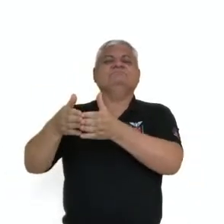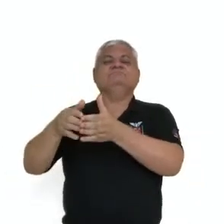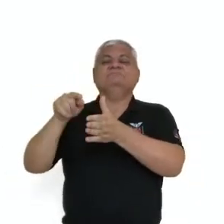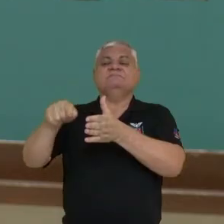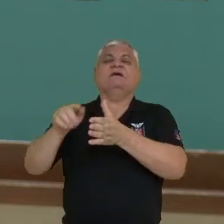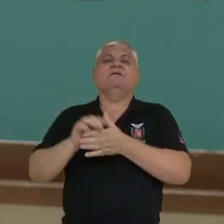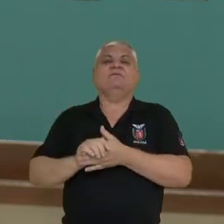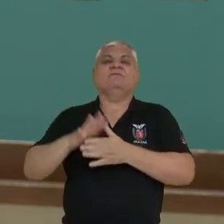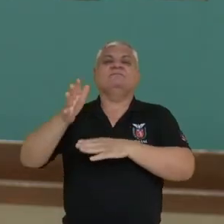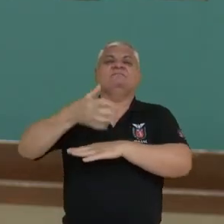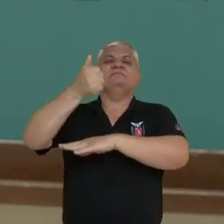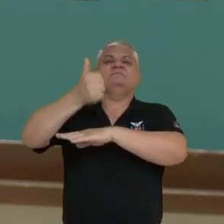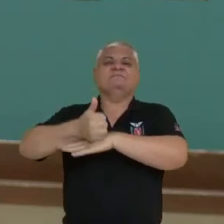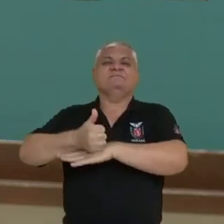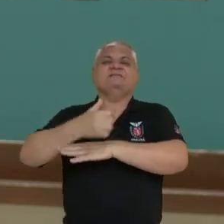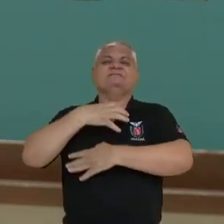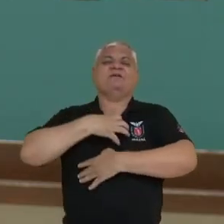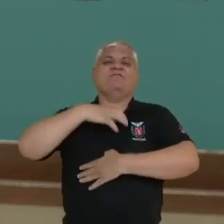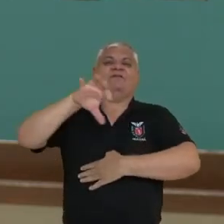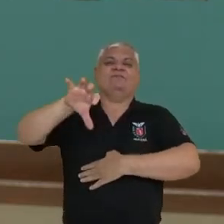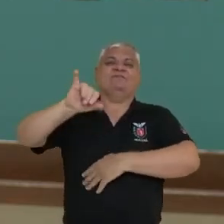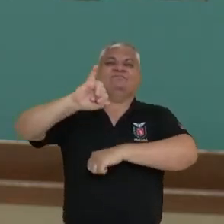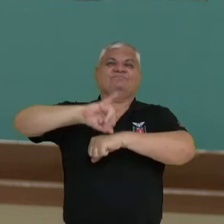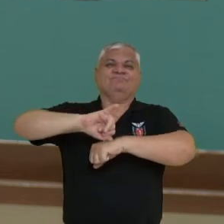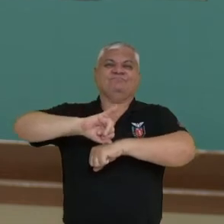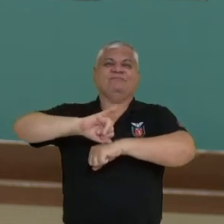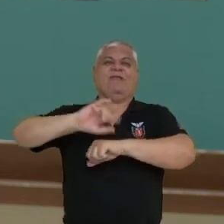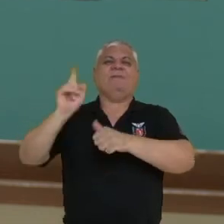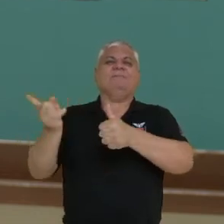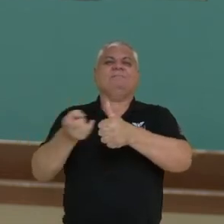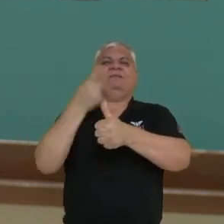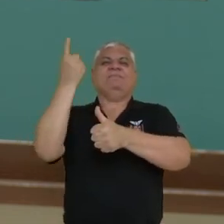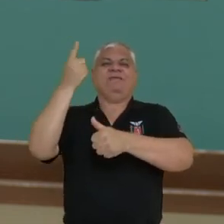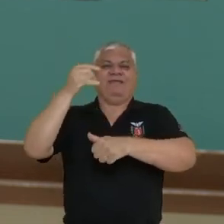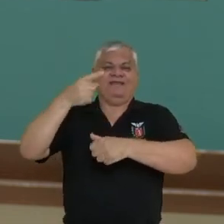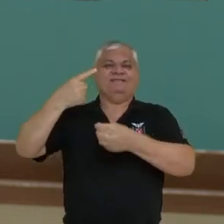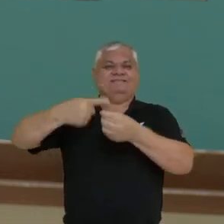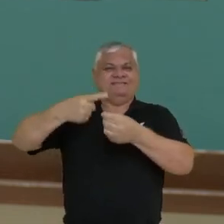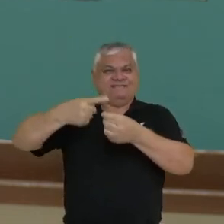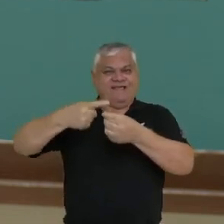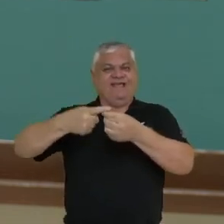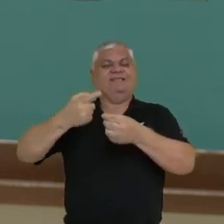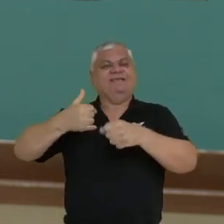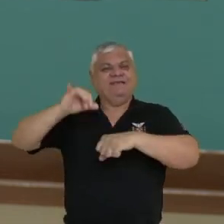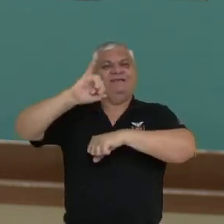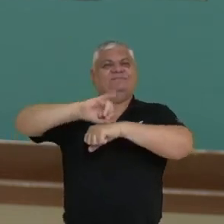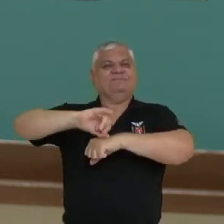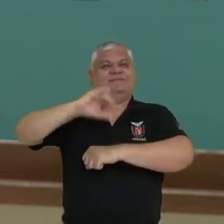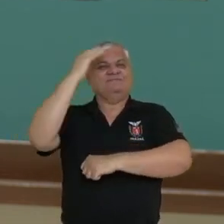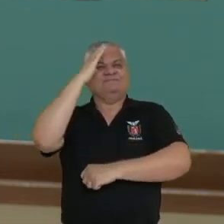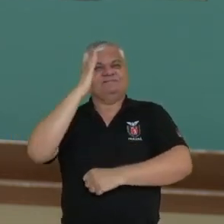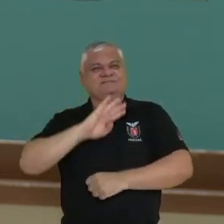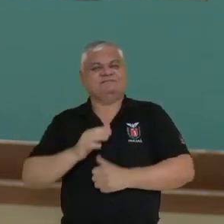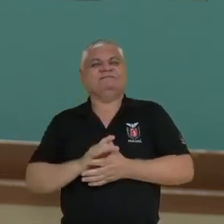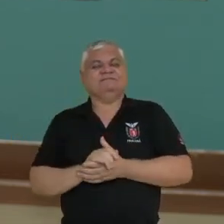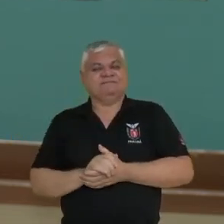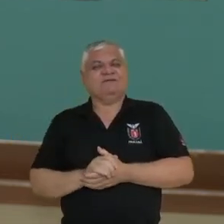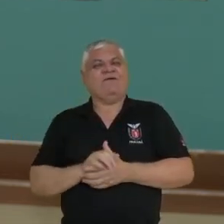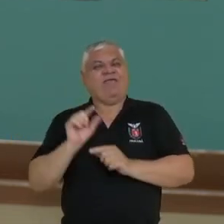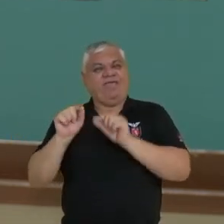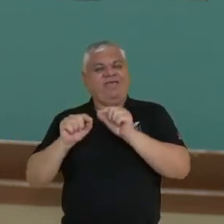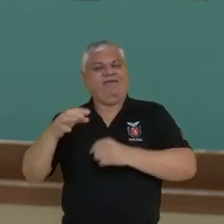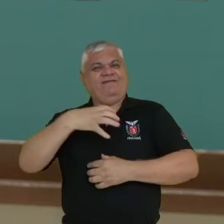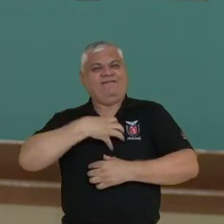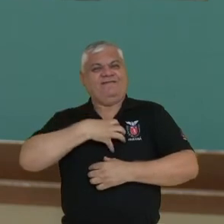Santos, onde é Salvador. Então surge ali a primeira cidade, a primeira capital do Brasil também, que foi